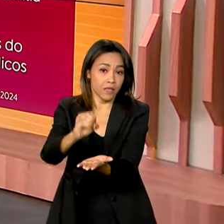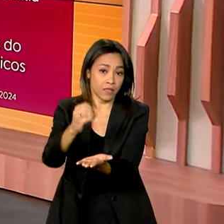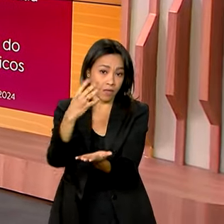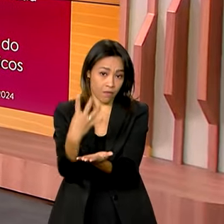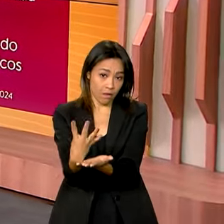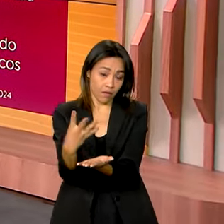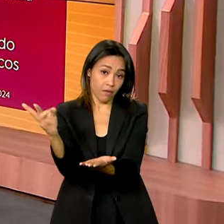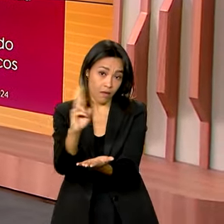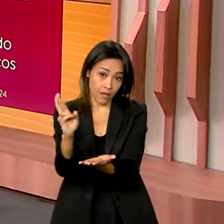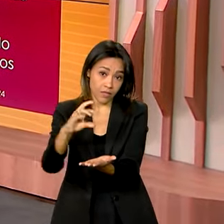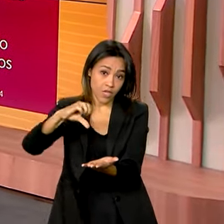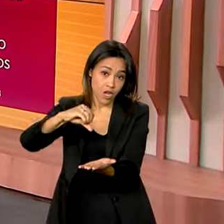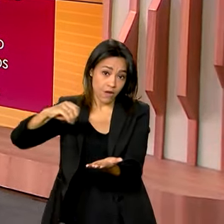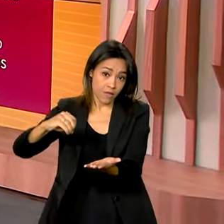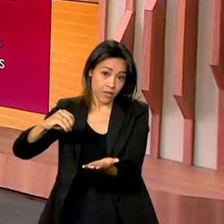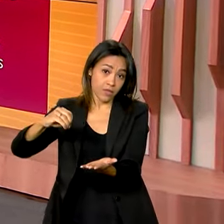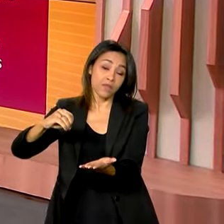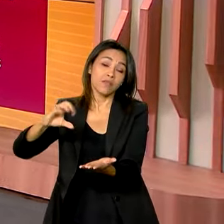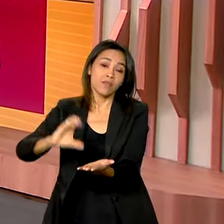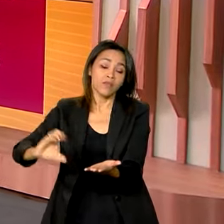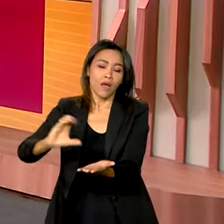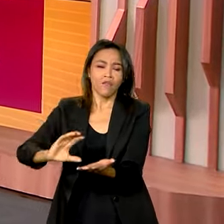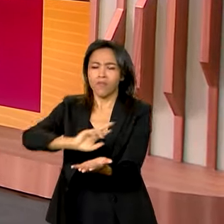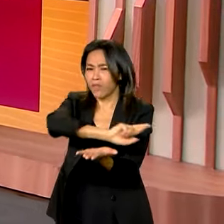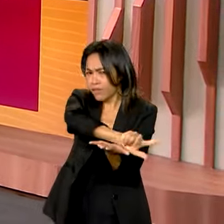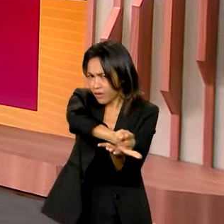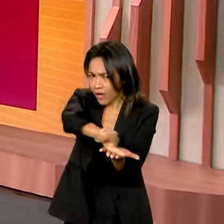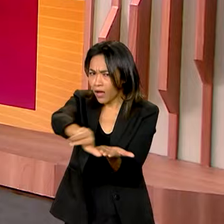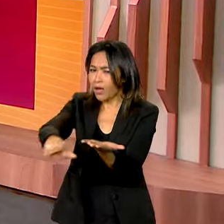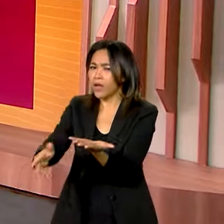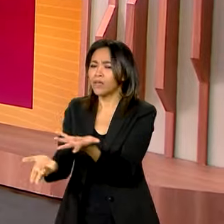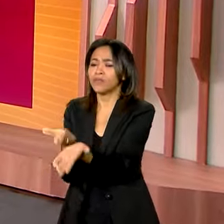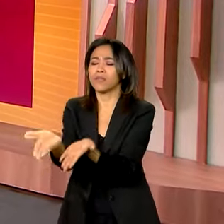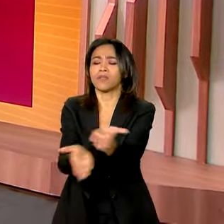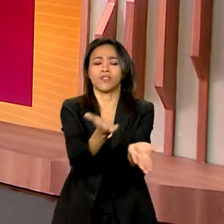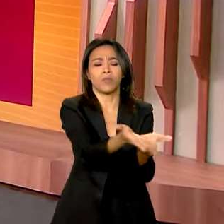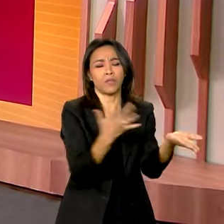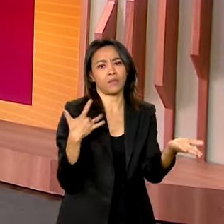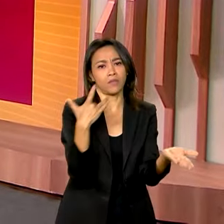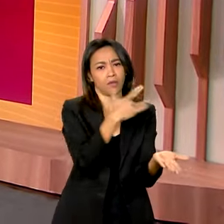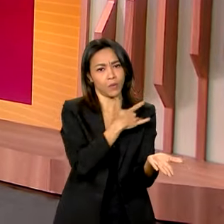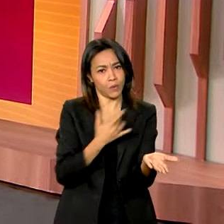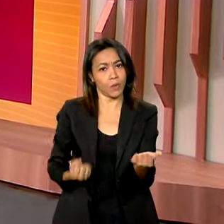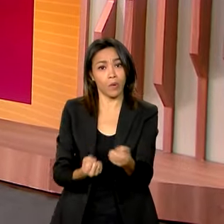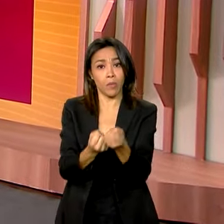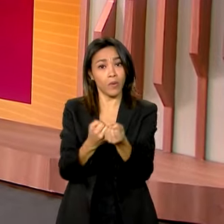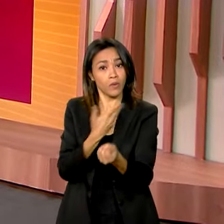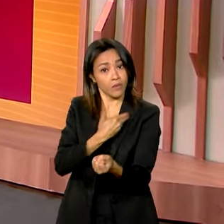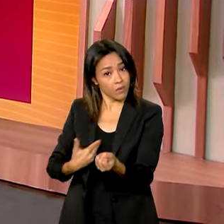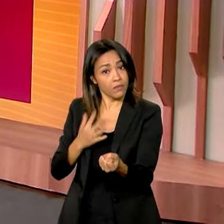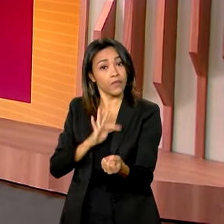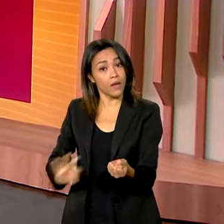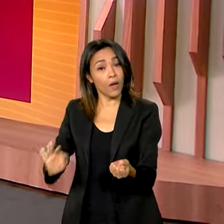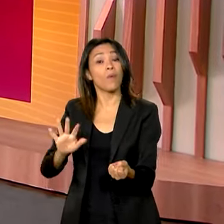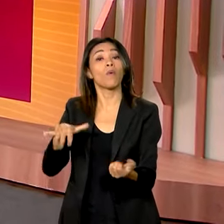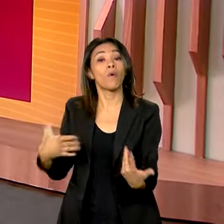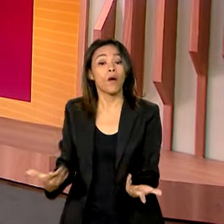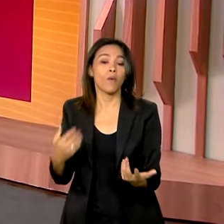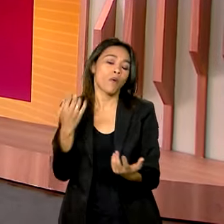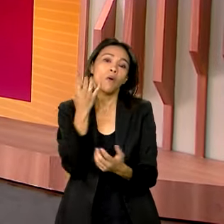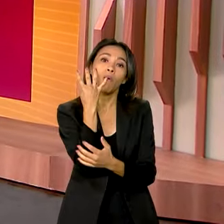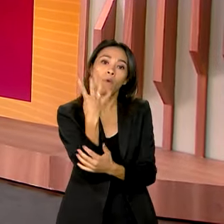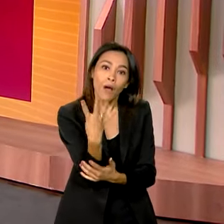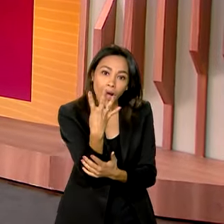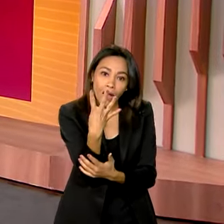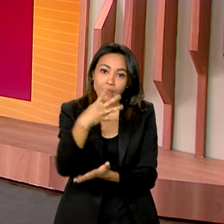Vários serviços de saúde são mantidos na cidade com recursos federais. Entre eles, quatro unidades